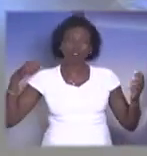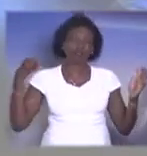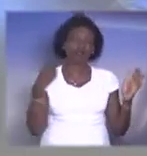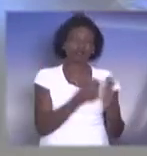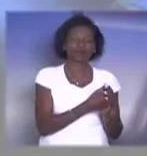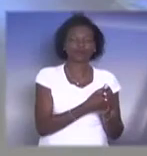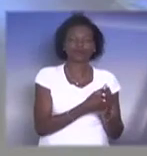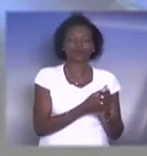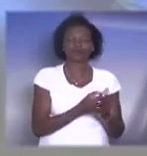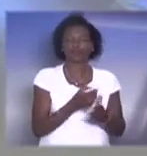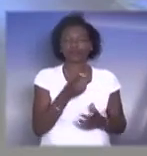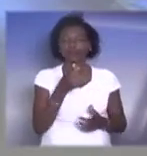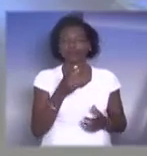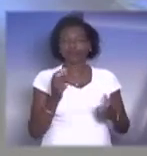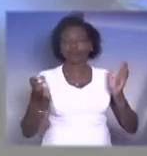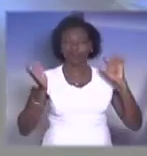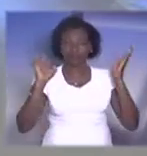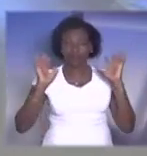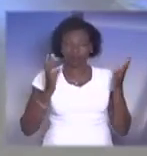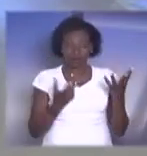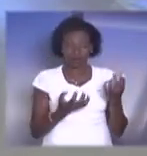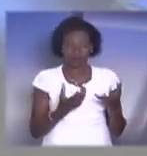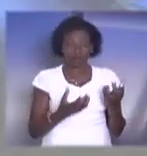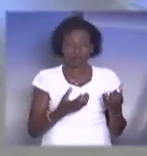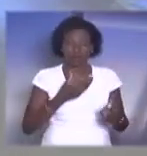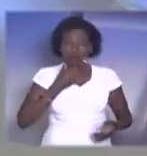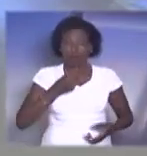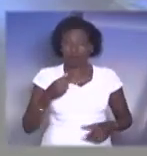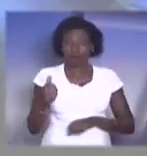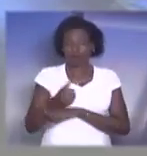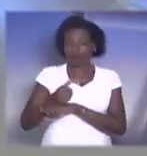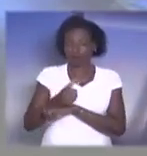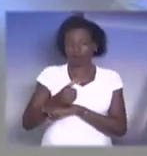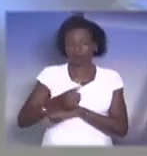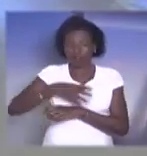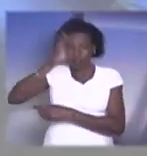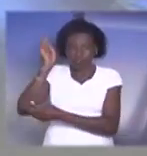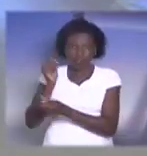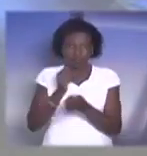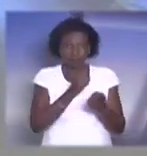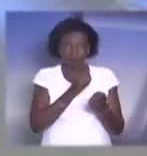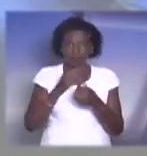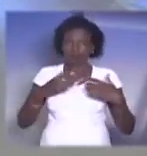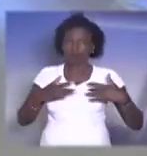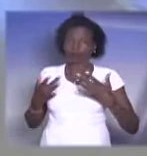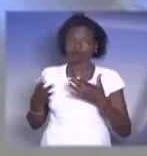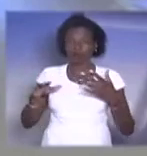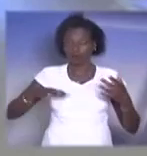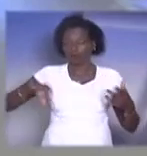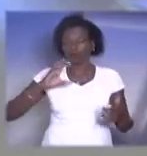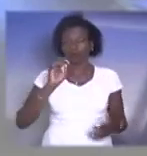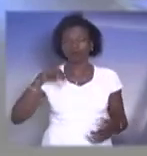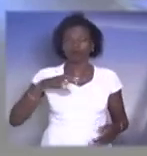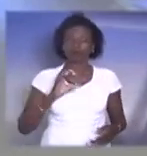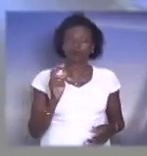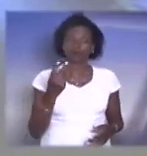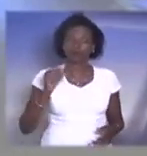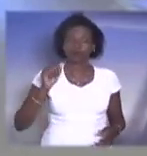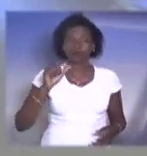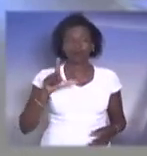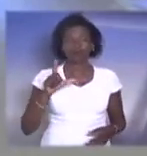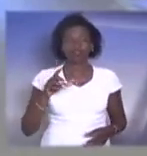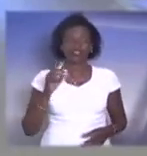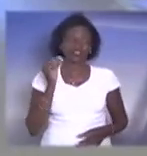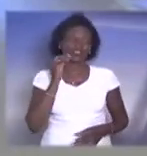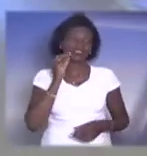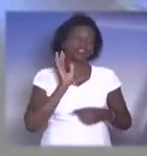estava incendiando e o bombeiro civil, bombeiro voluntário ali na região de Conchal foi combater esse incêndio.